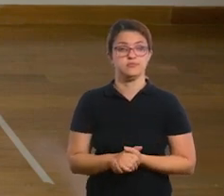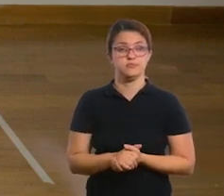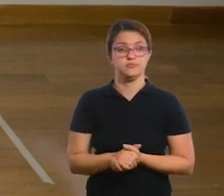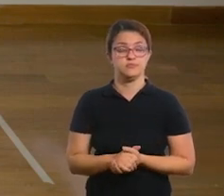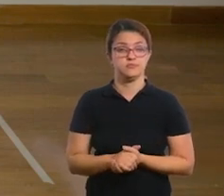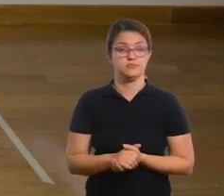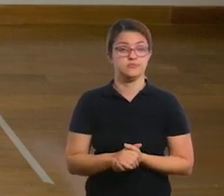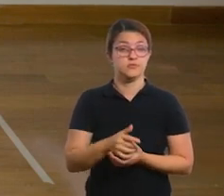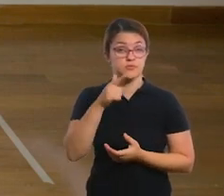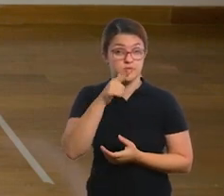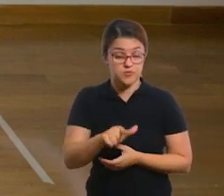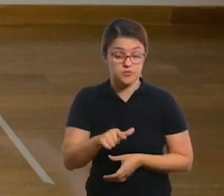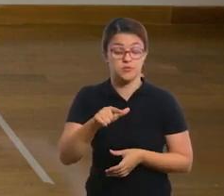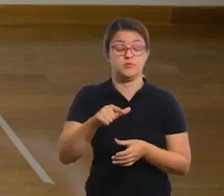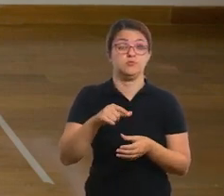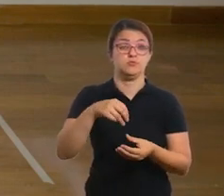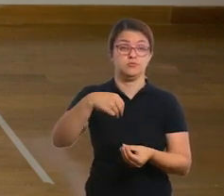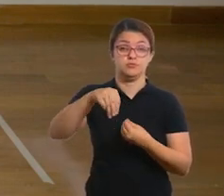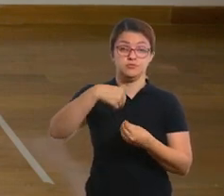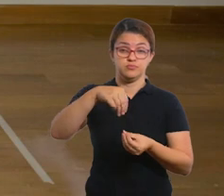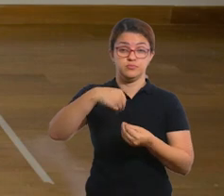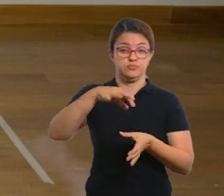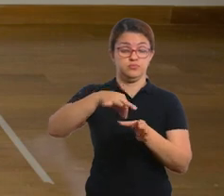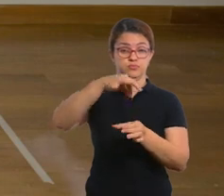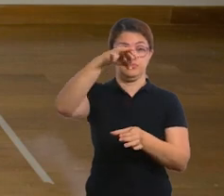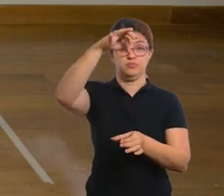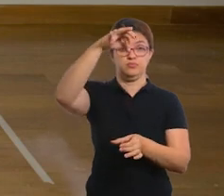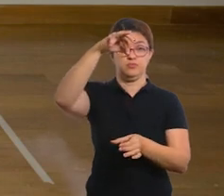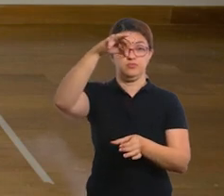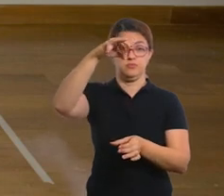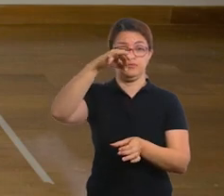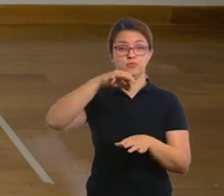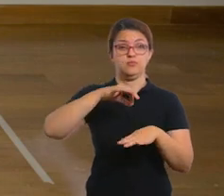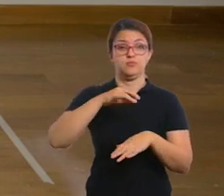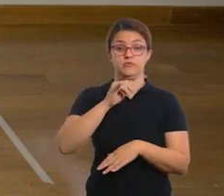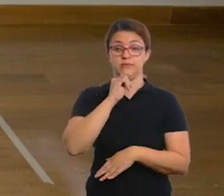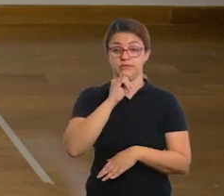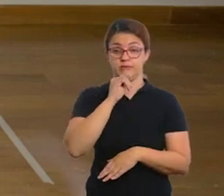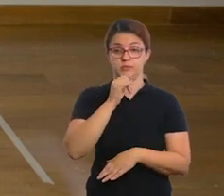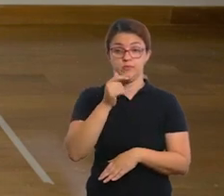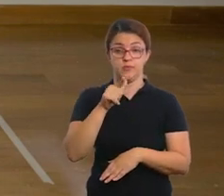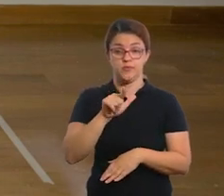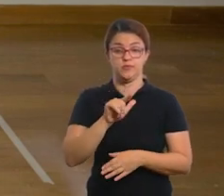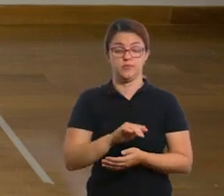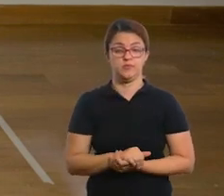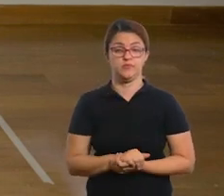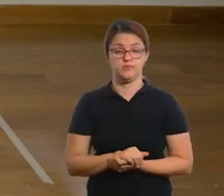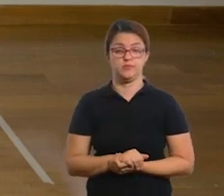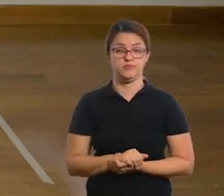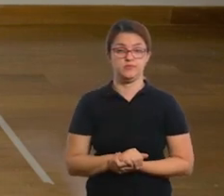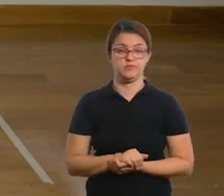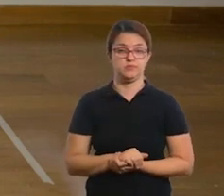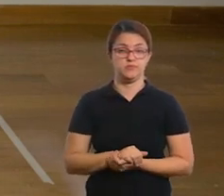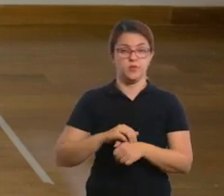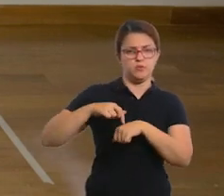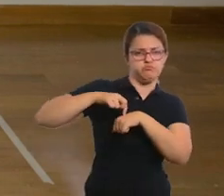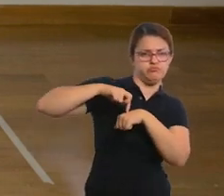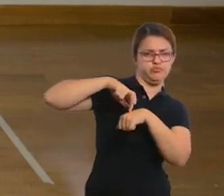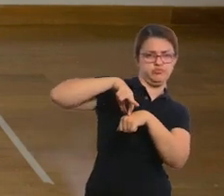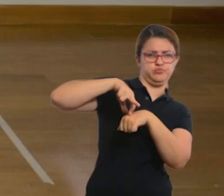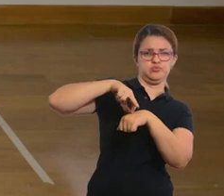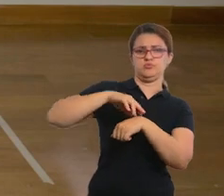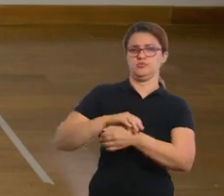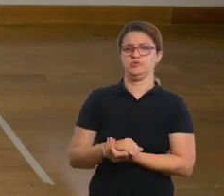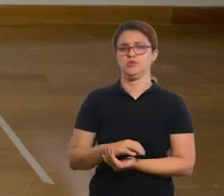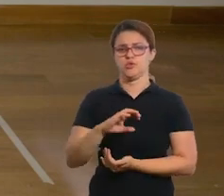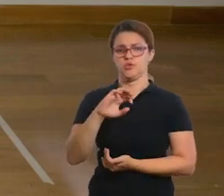você pode, novamente, sorteia para vir um novo golpe. E nessa aqui a gente vai fazer o exemplo com mais uma. Vamos fazer o chute,